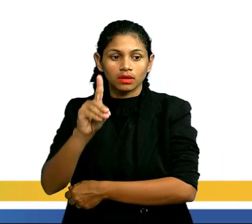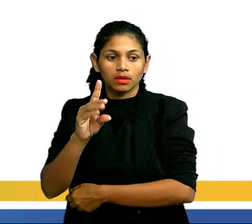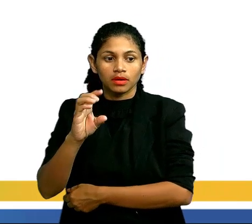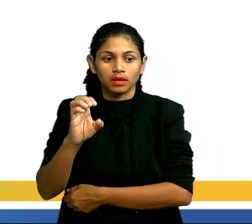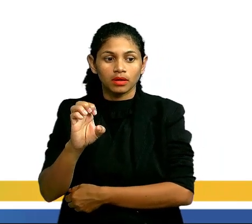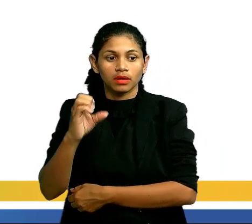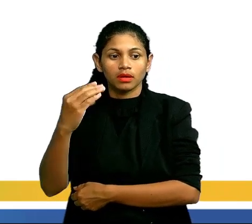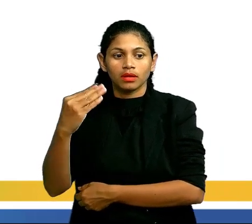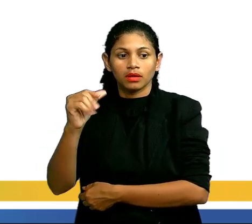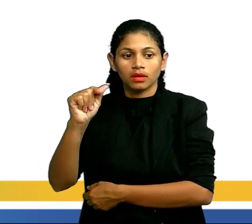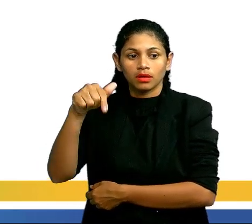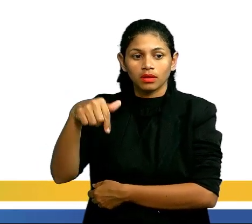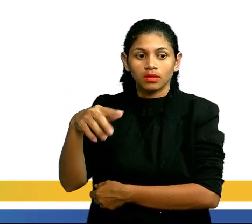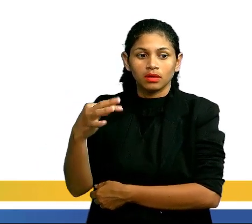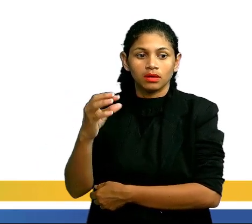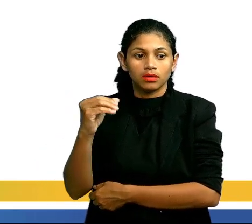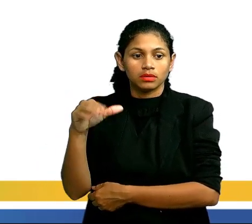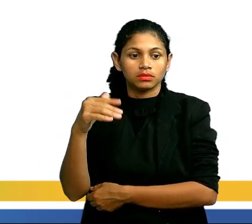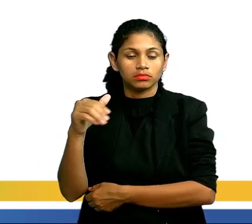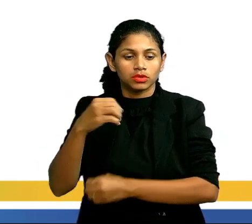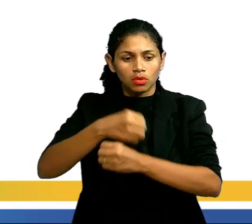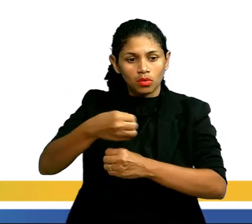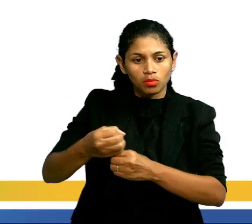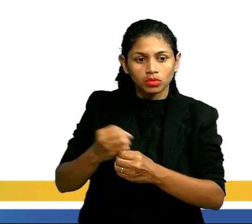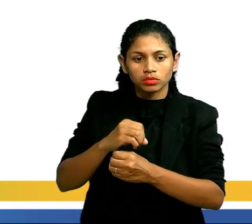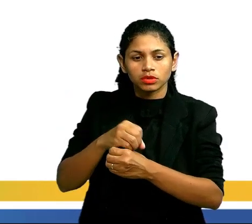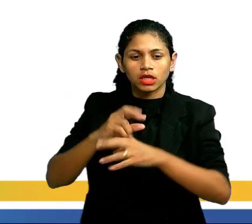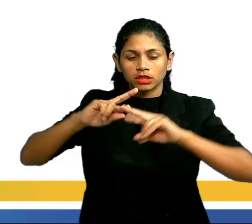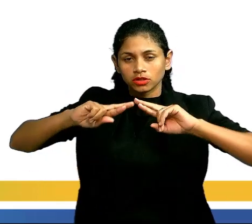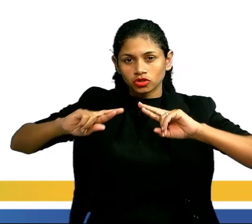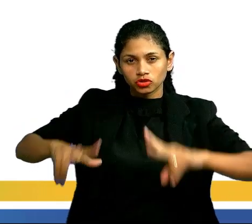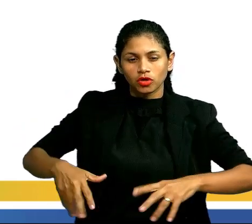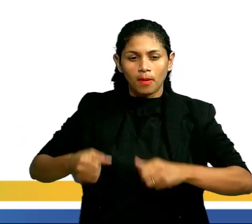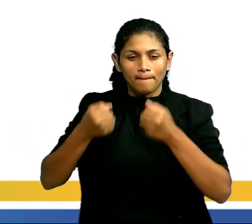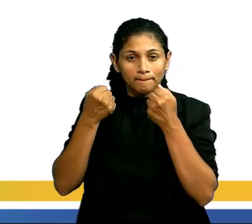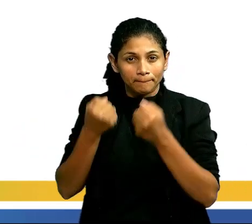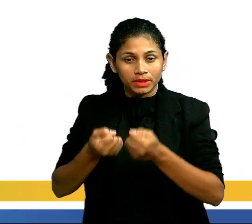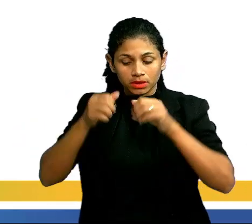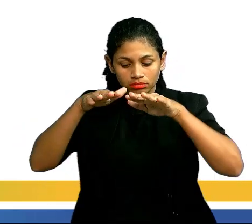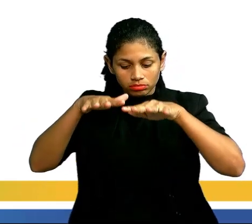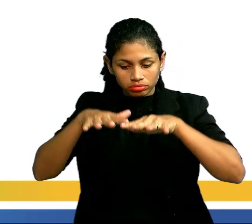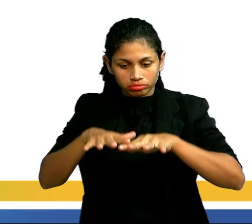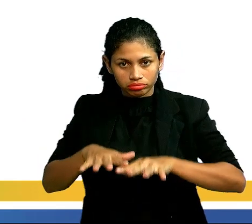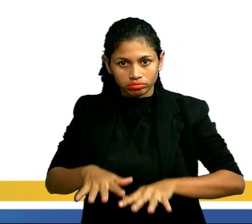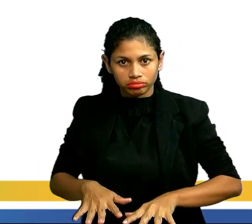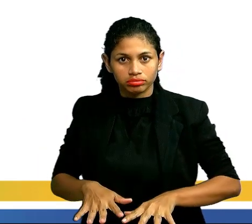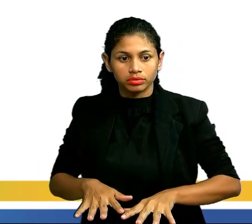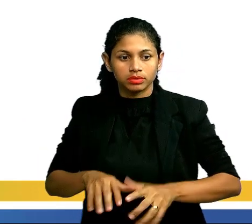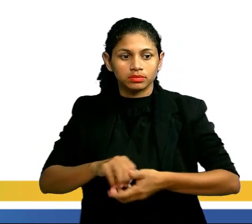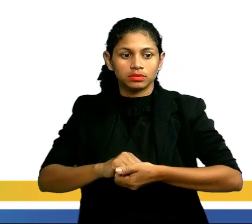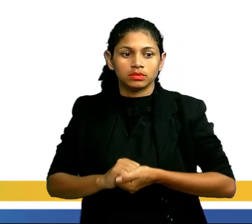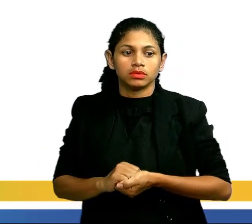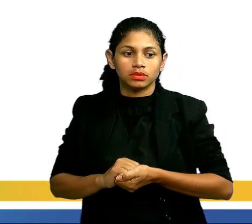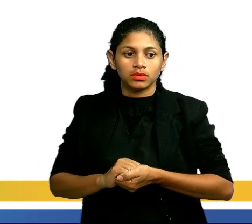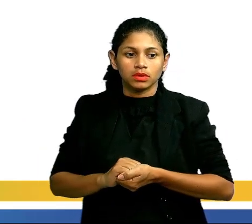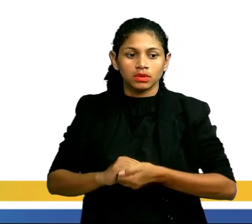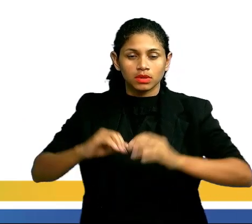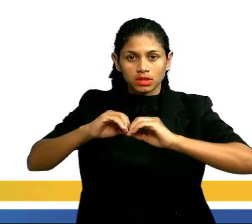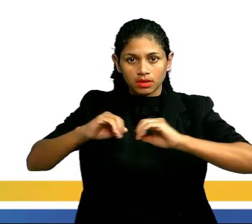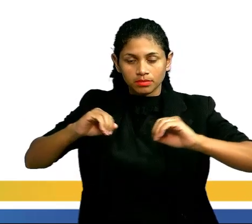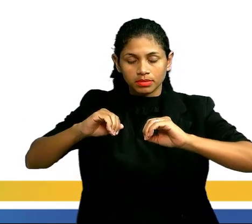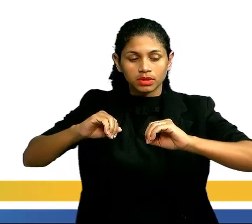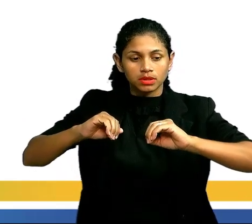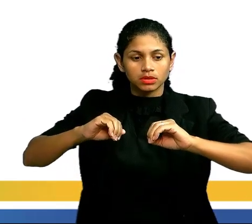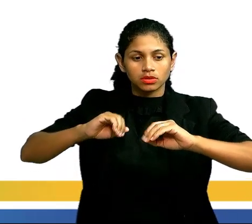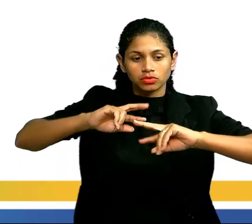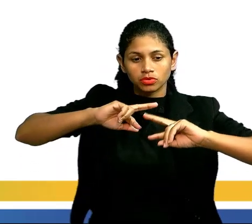diferentes massas molares. Decantação é ir para o fundo. Então moléculas mais pesadas vão para o fundo. Separação dos diferentes componentes do petróleo